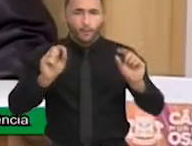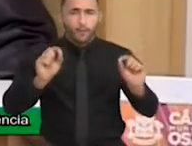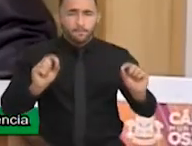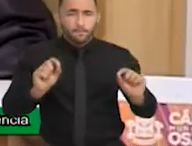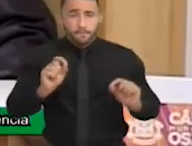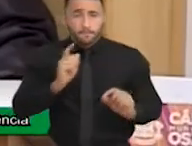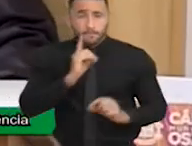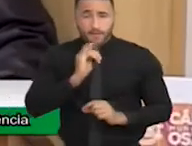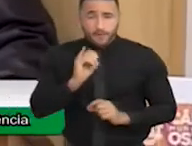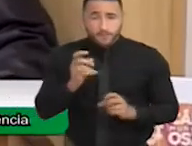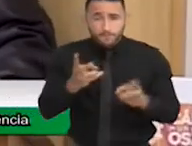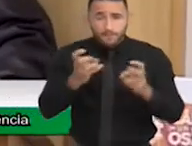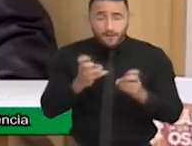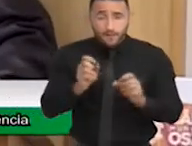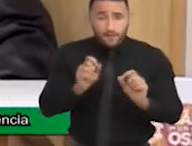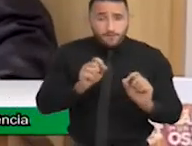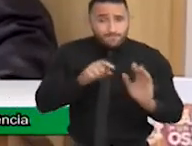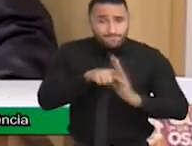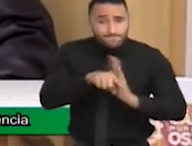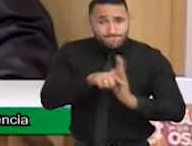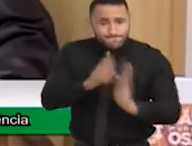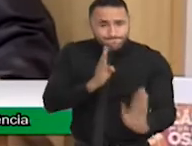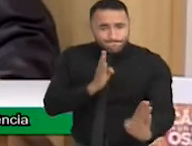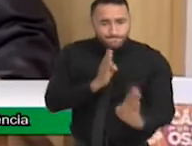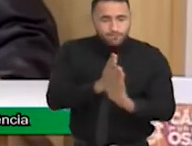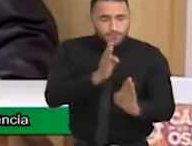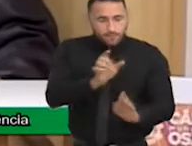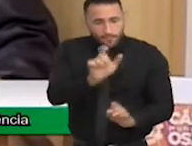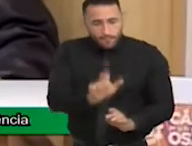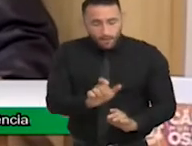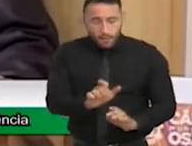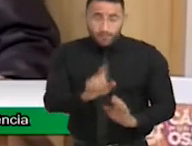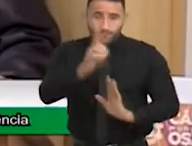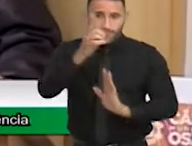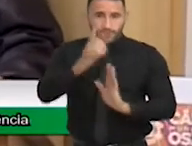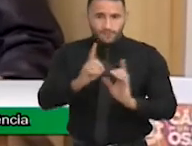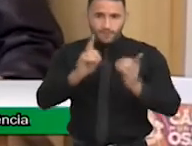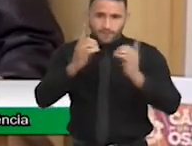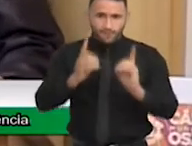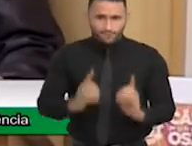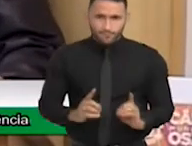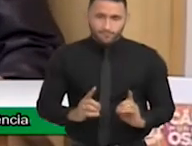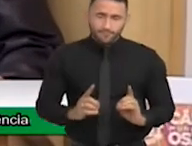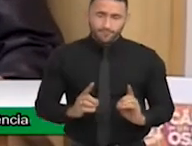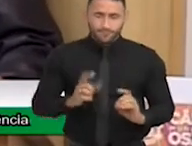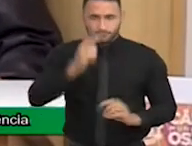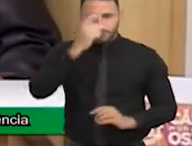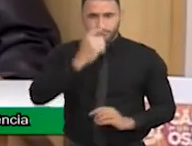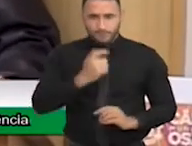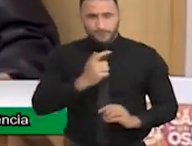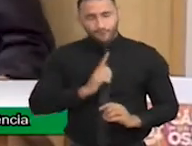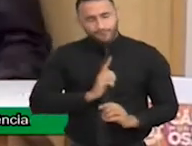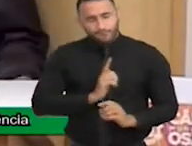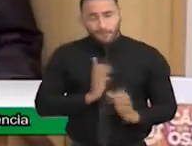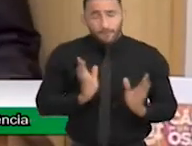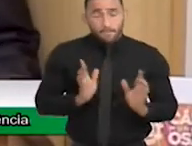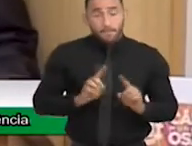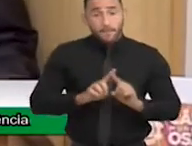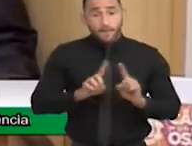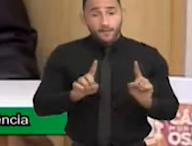ao perceber um diagnóstico para o filho, um diagnóstico de pessoa com deficiência, muitas vezes o pai